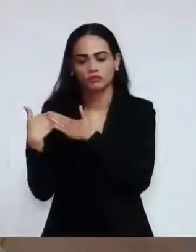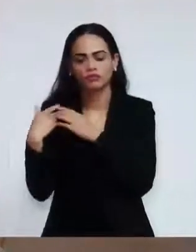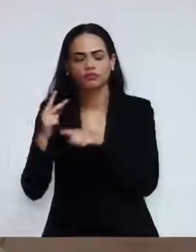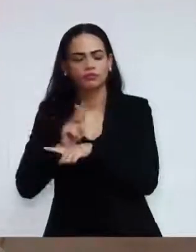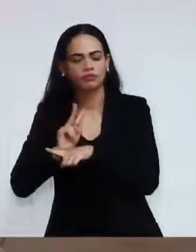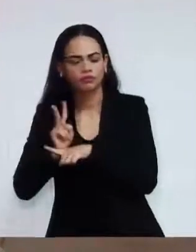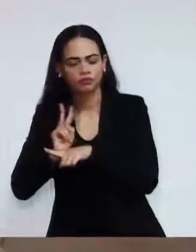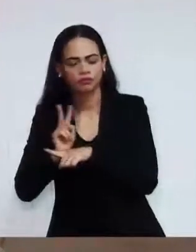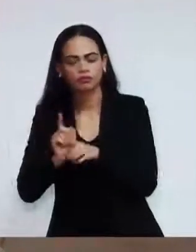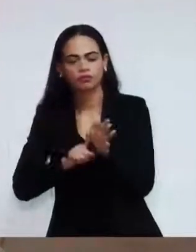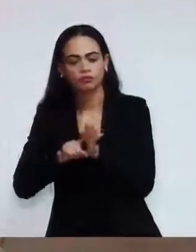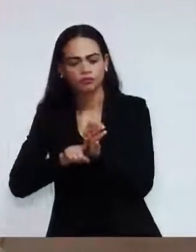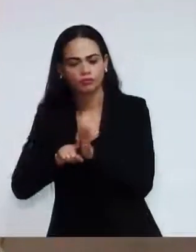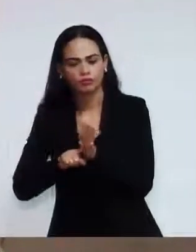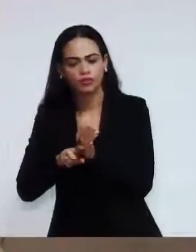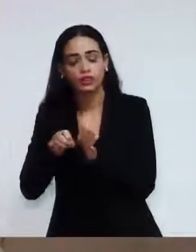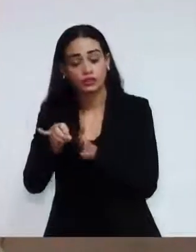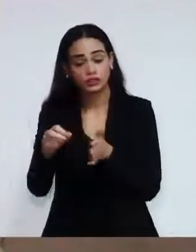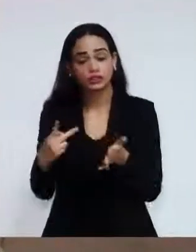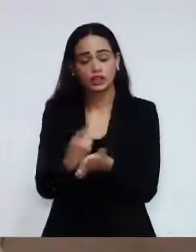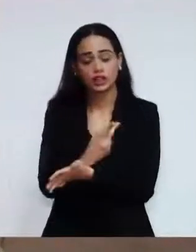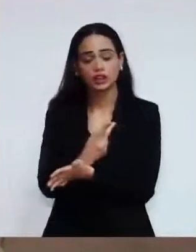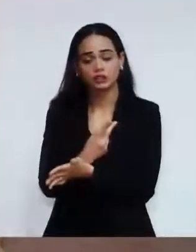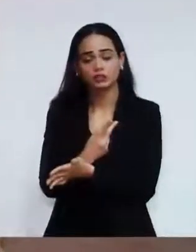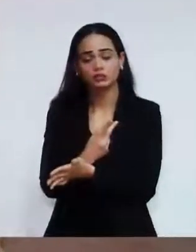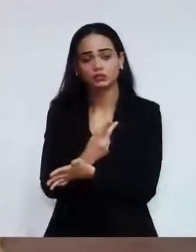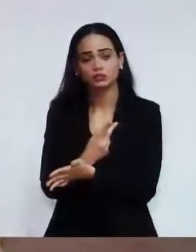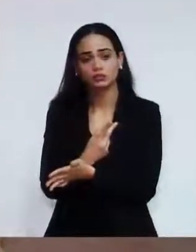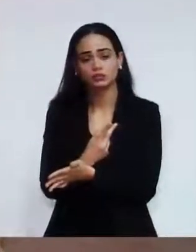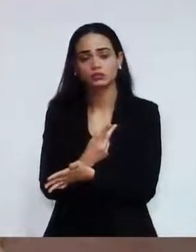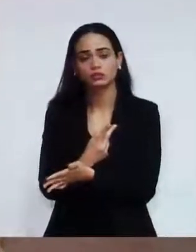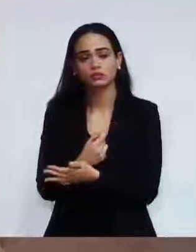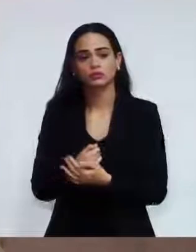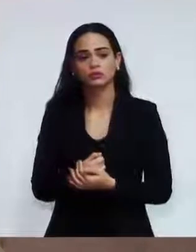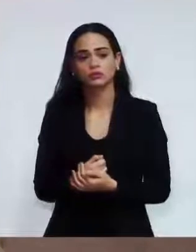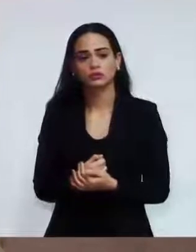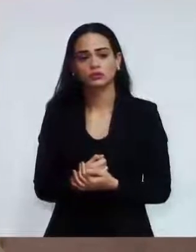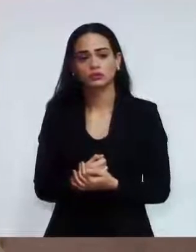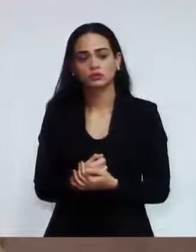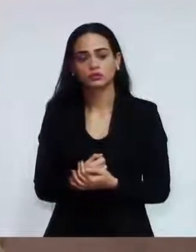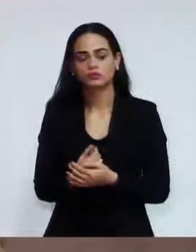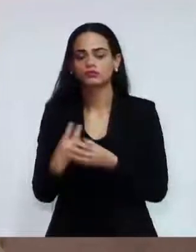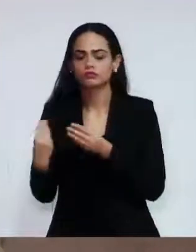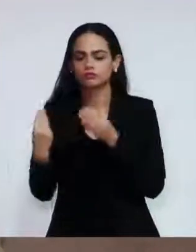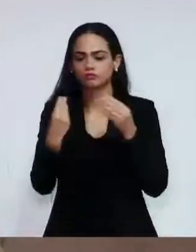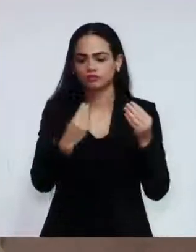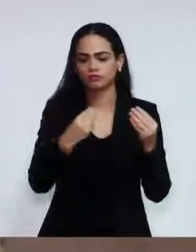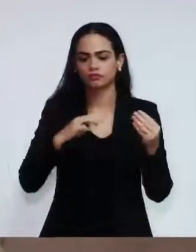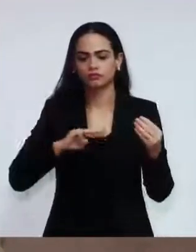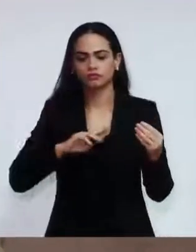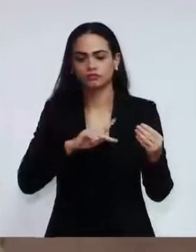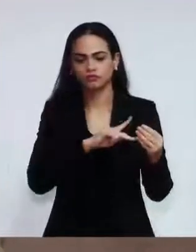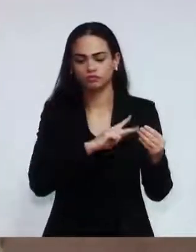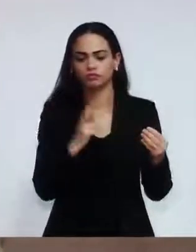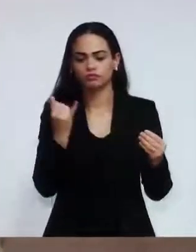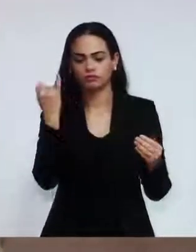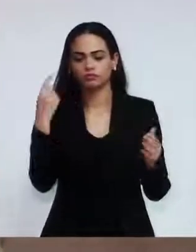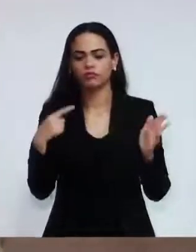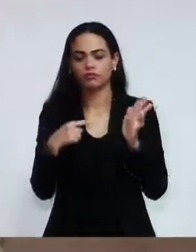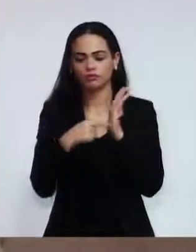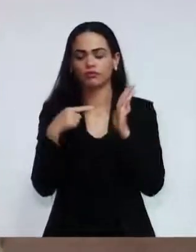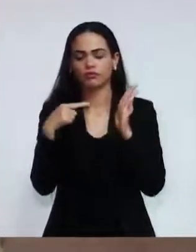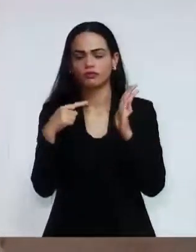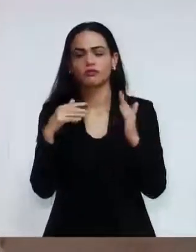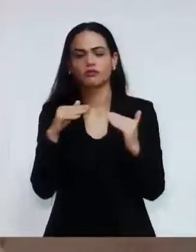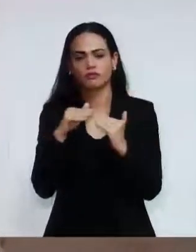acompanhar. Se está errado, sim. Tem que levar ao Ministério Público, tem que denunciar, concordo plenamente.